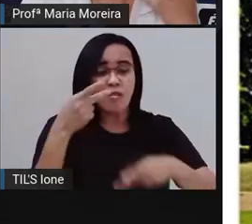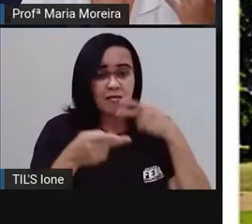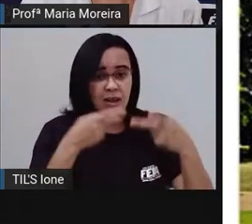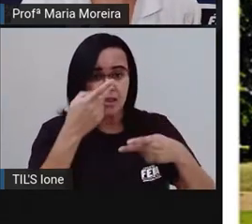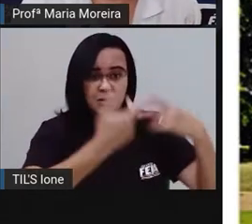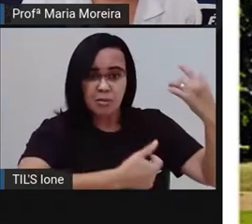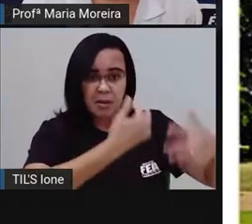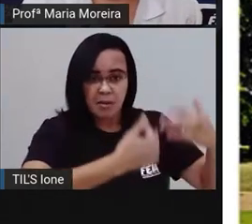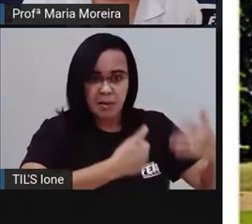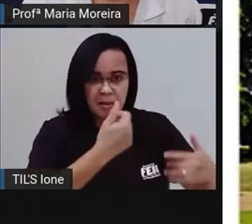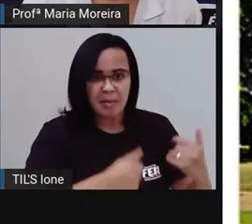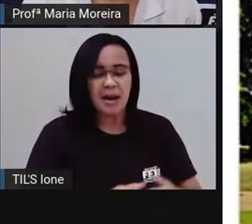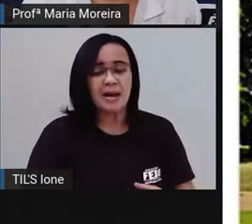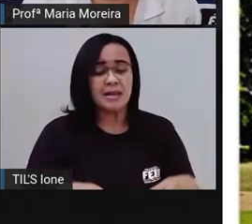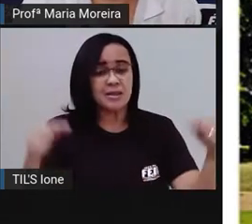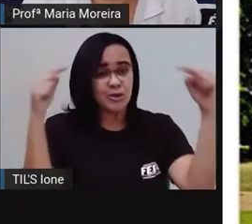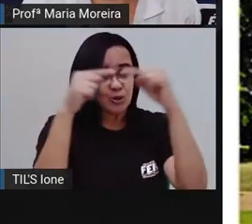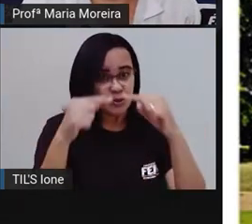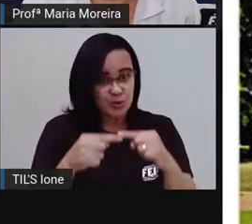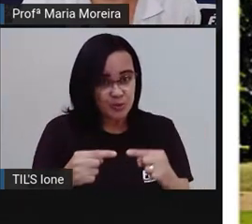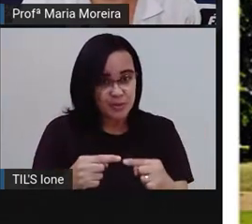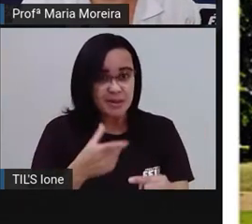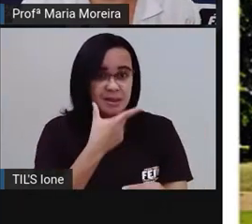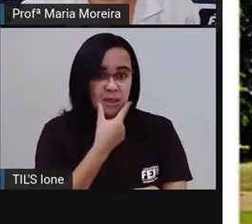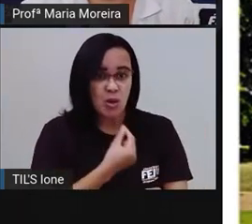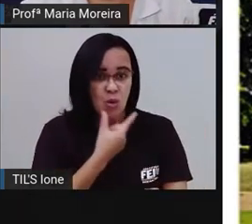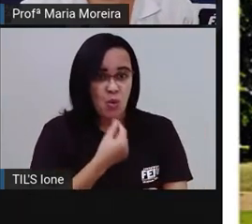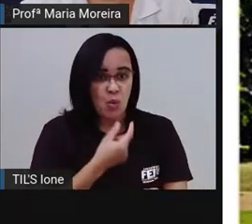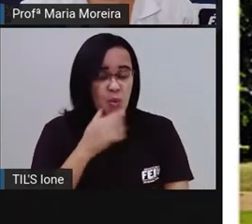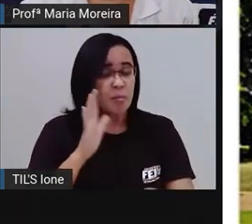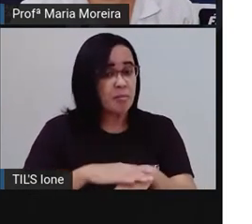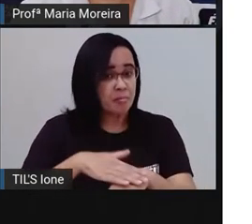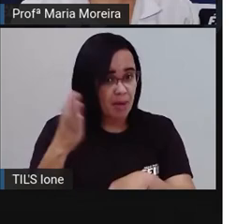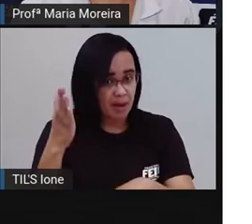o quê? Masculino ou o quê? Plural. Ó.